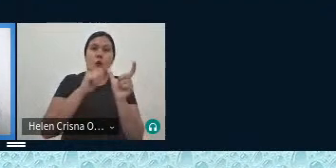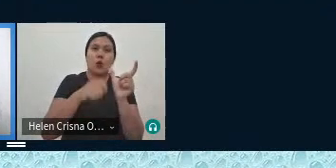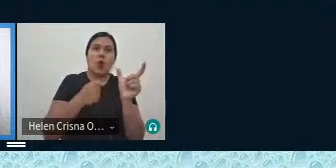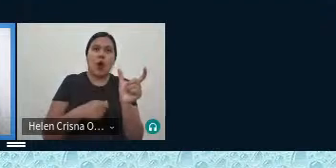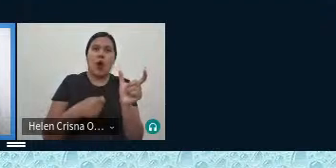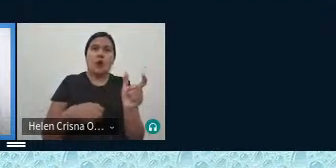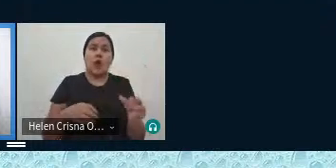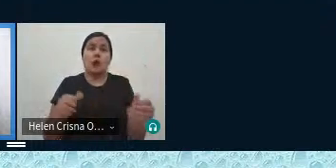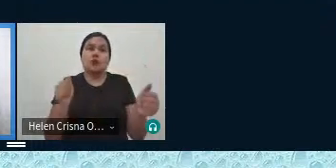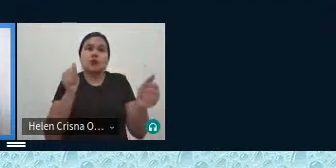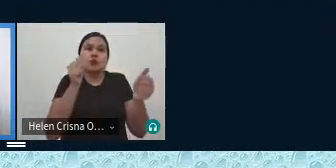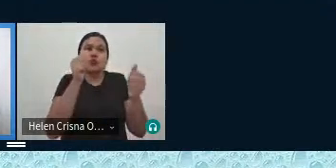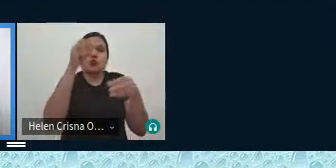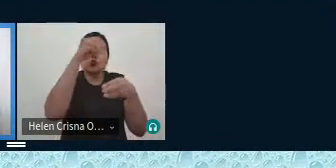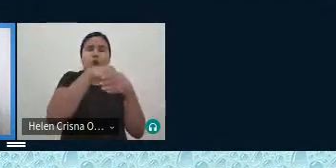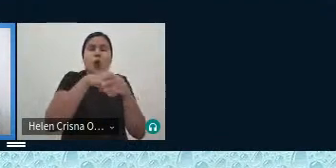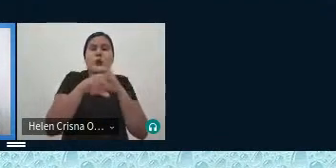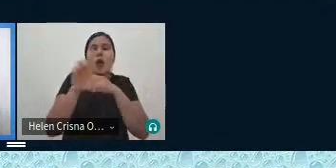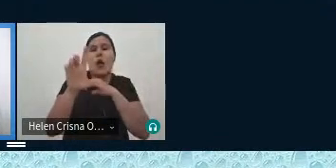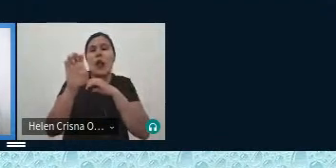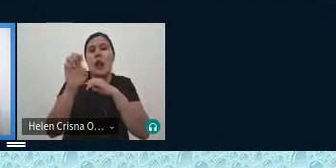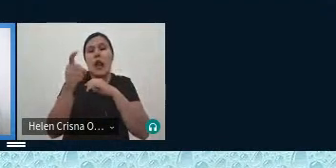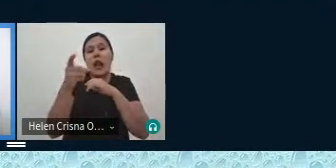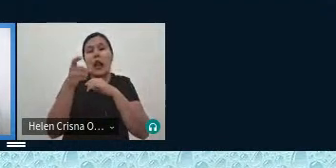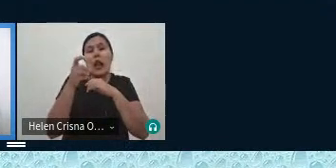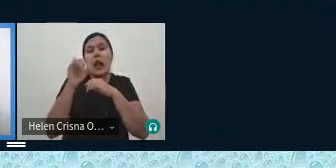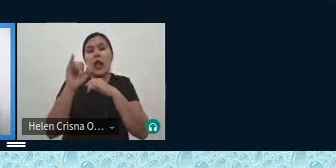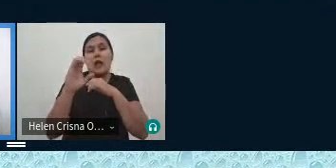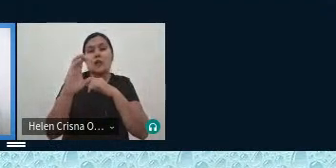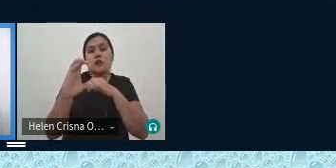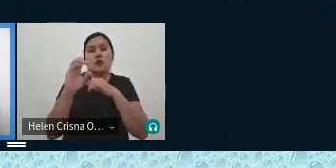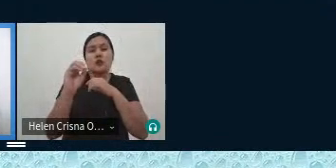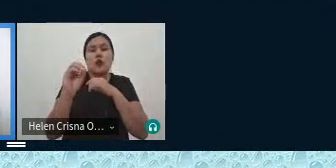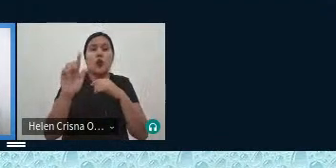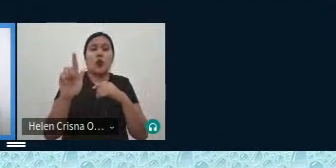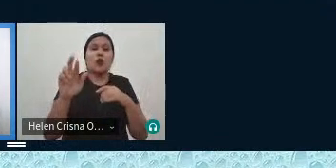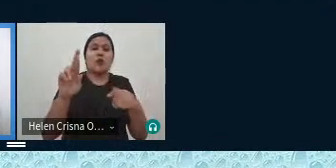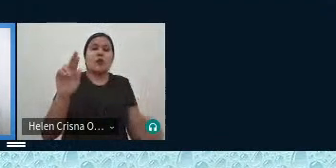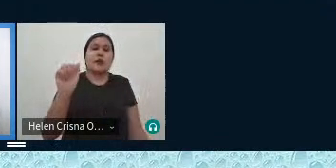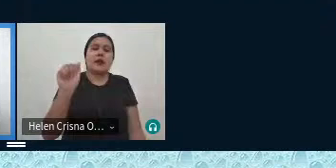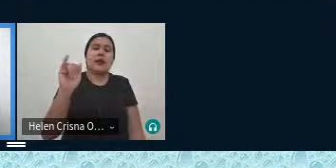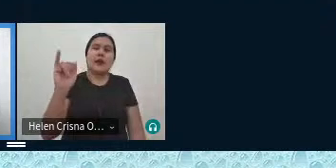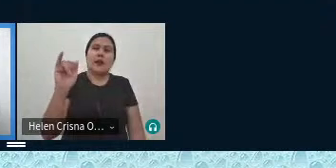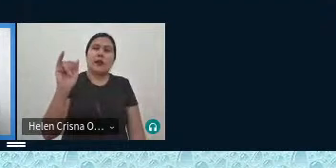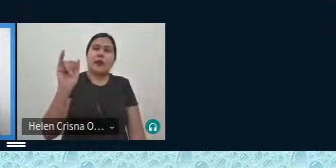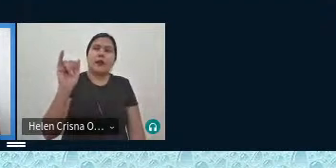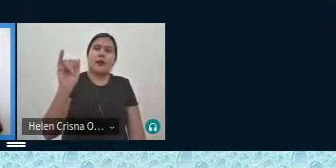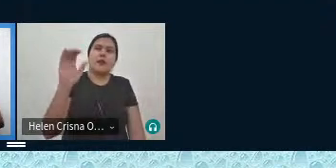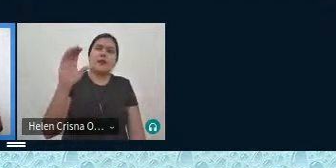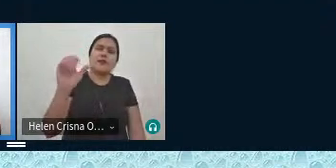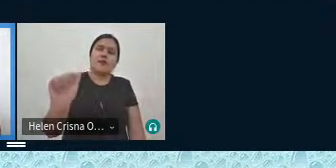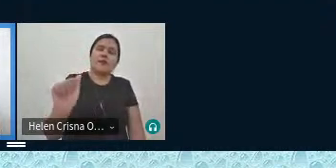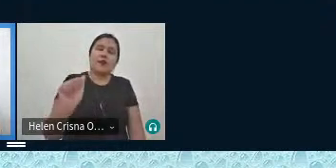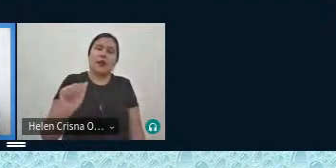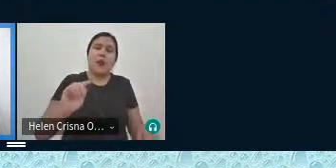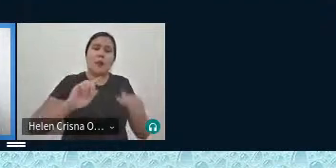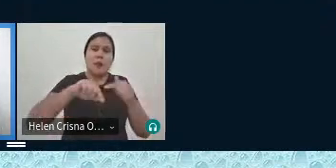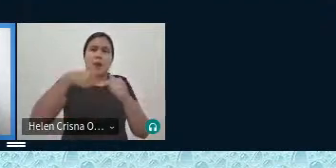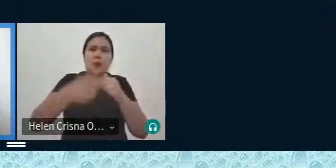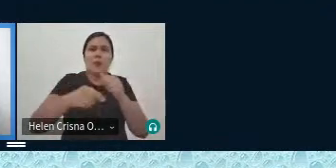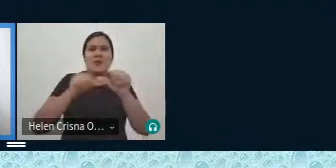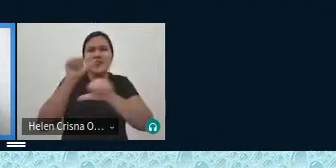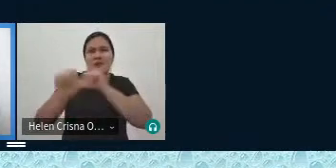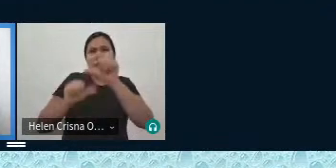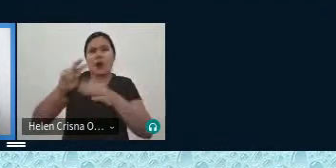a lexicografia porque ele vai ter que ter conhecimento desse vocabulário já para saber depois transformar